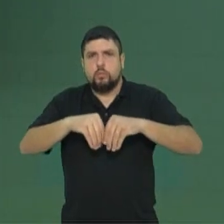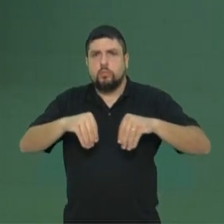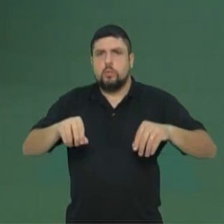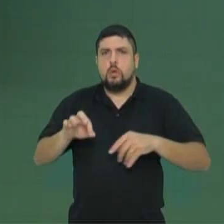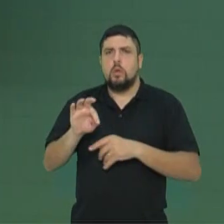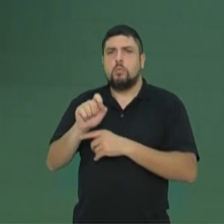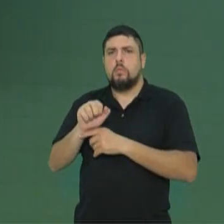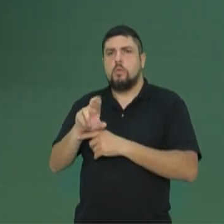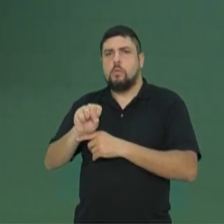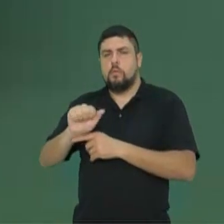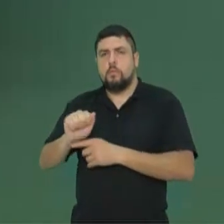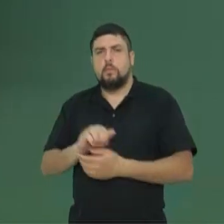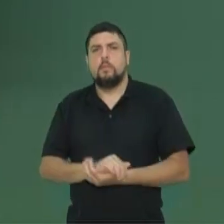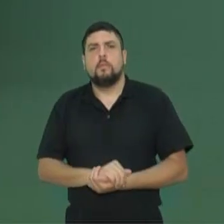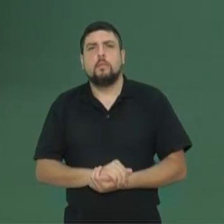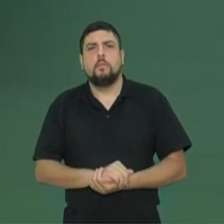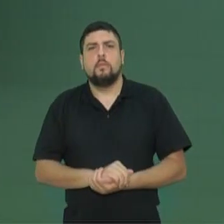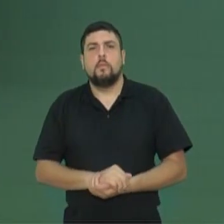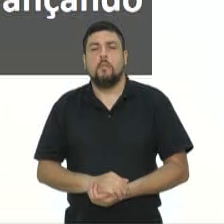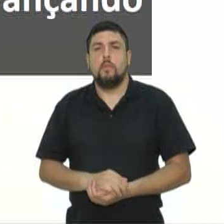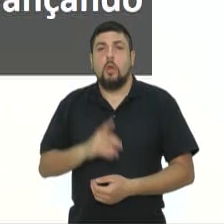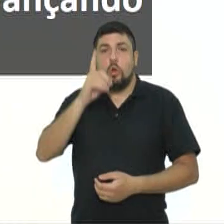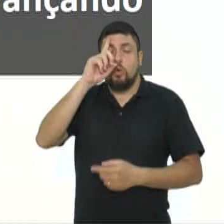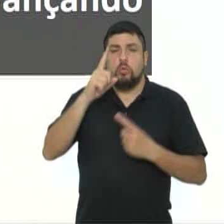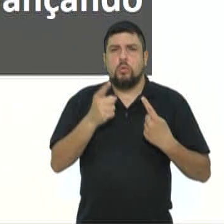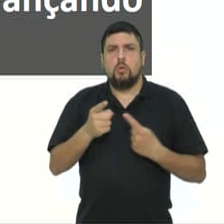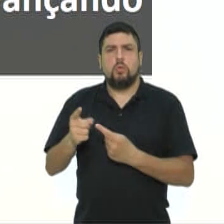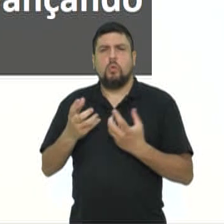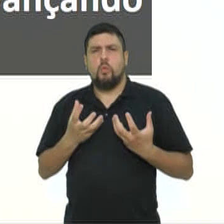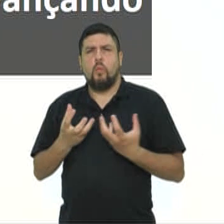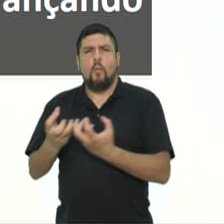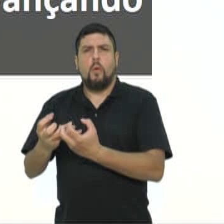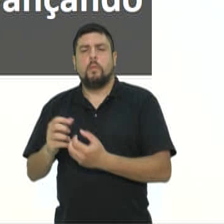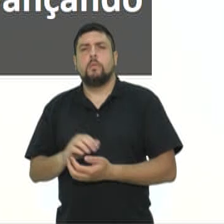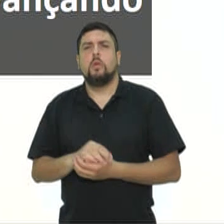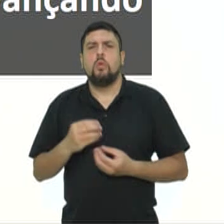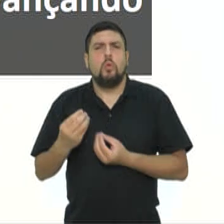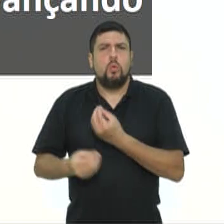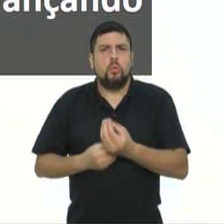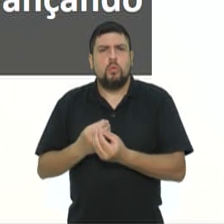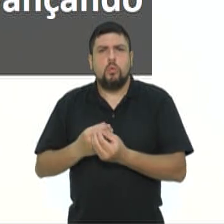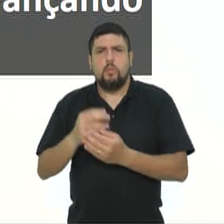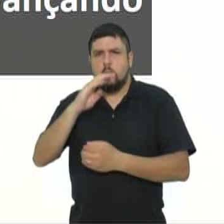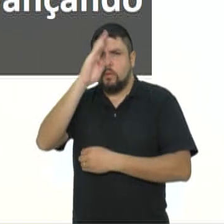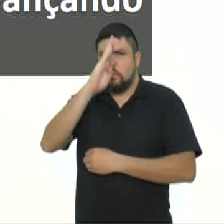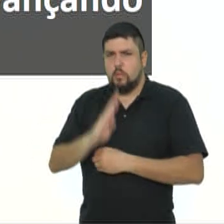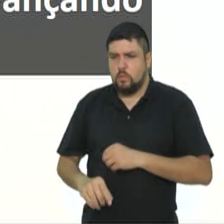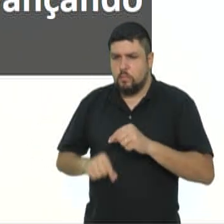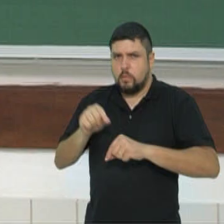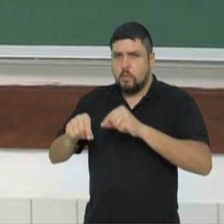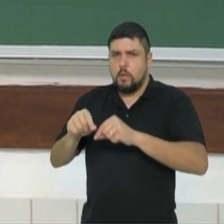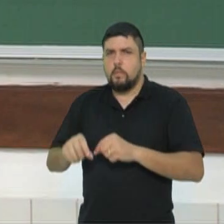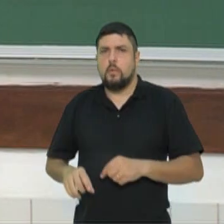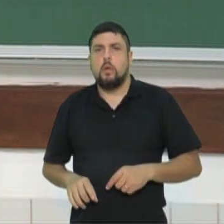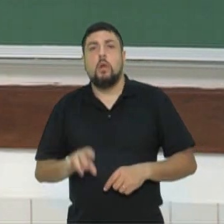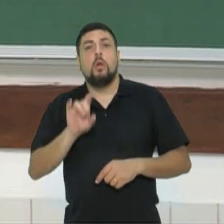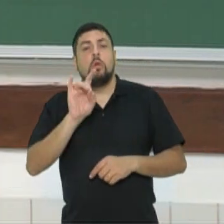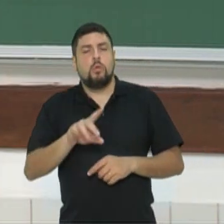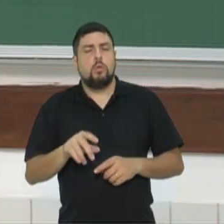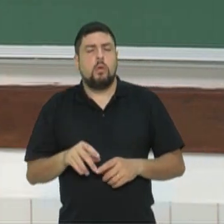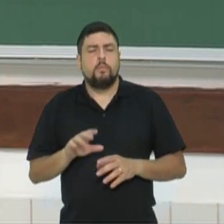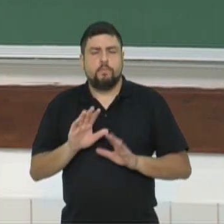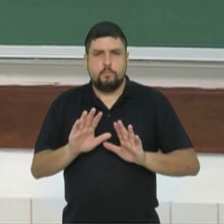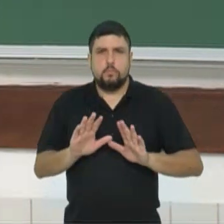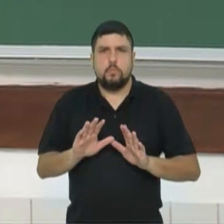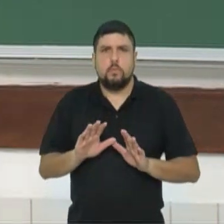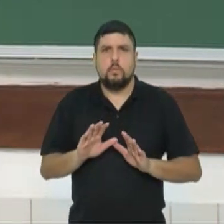lembrando, né? Dia Mundial de Combate à Desertificação. Alternativas para o semiárido brasileiro. Uma correção, pessoal. Numa aula do nono ano, eu chamei